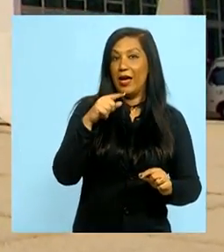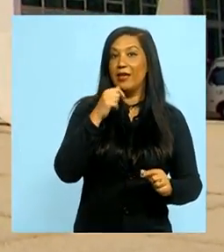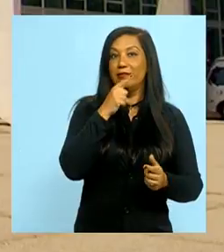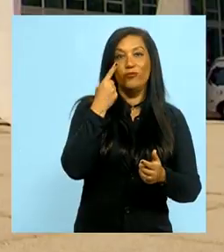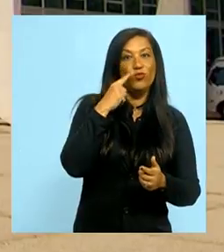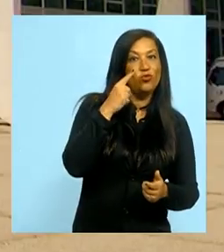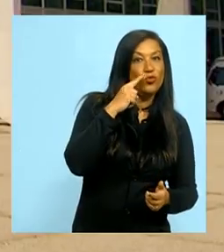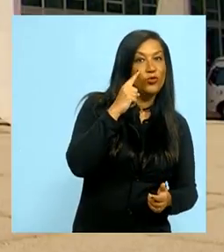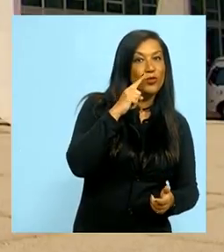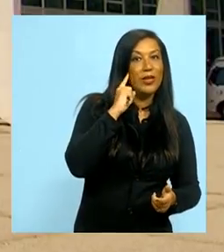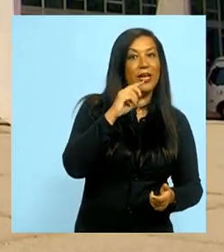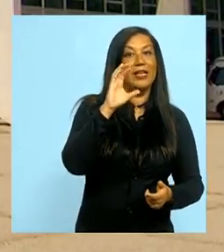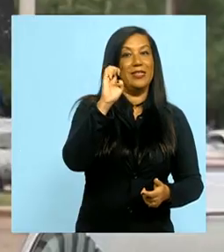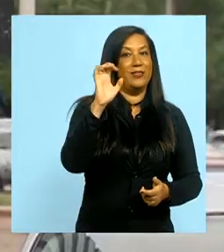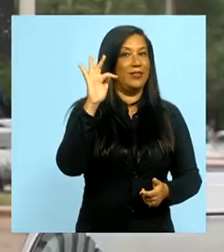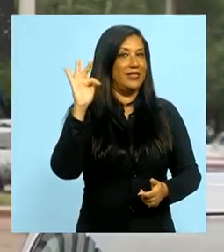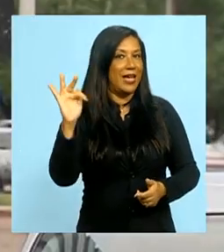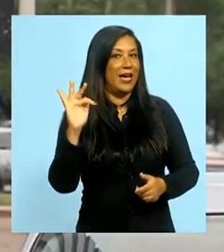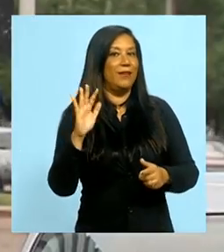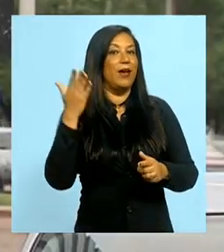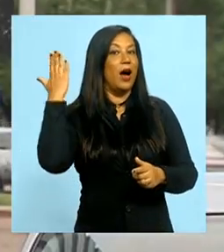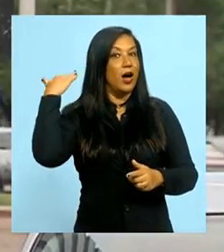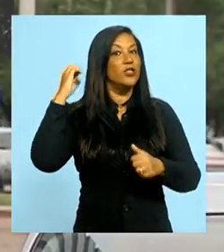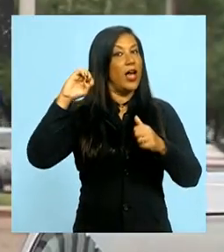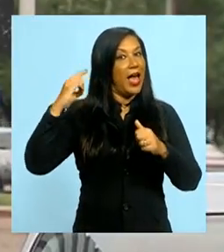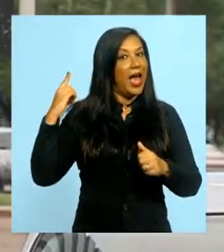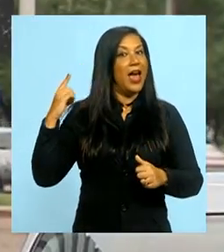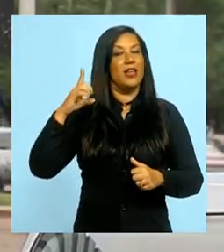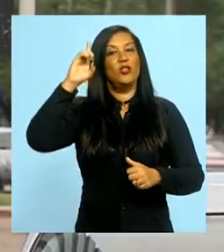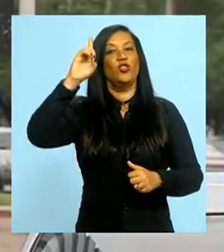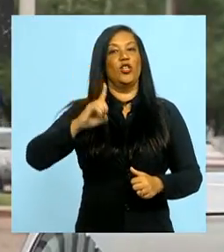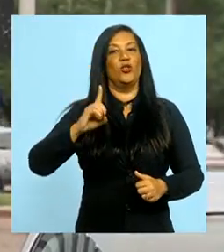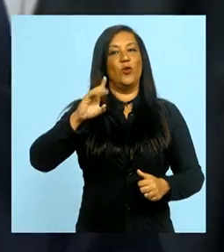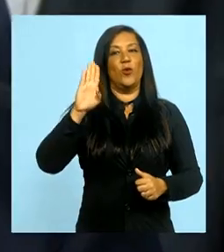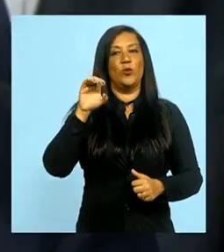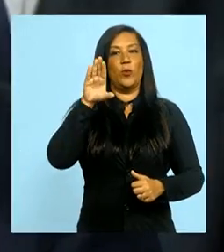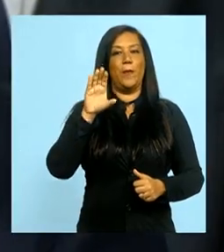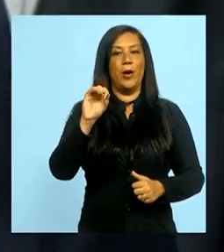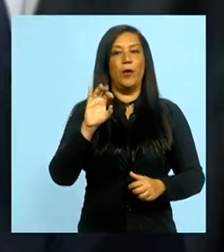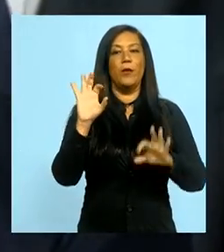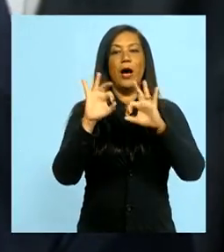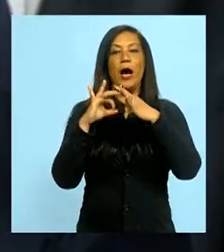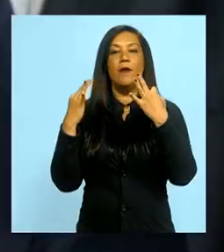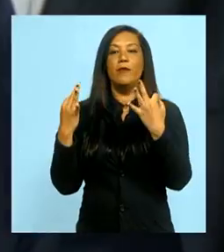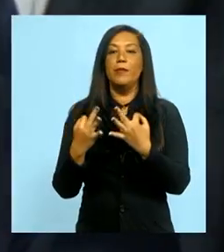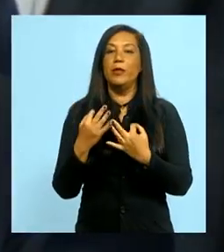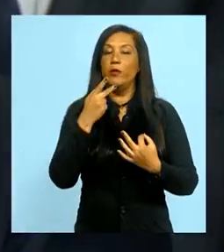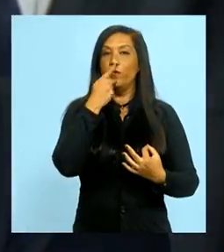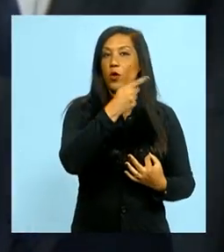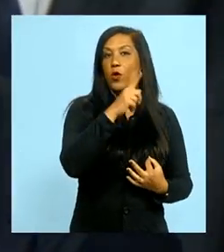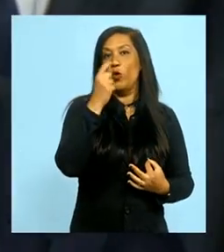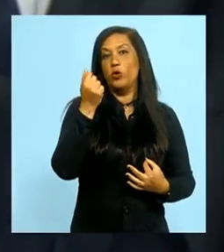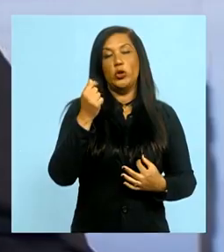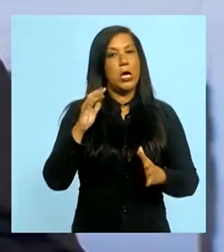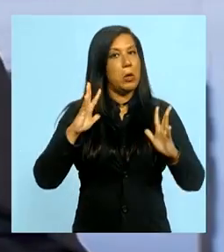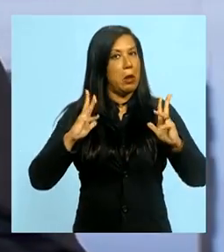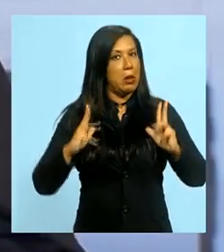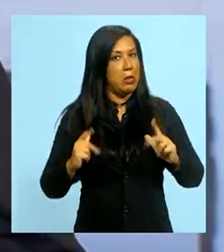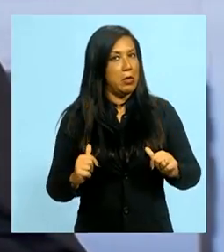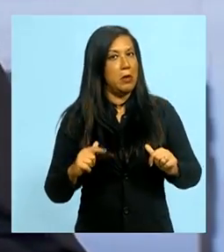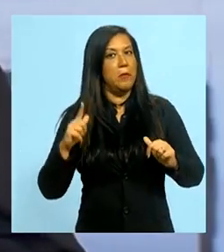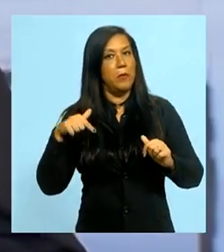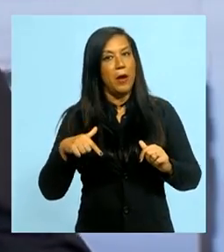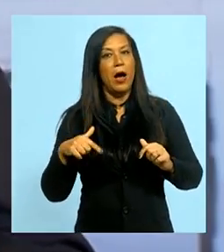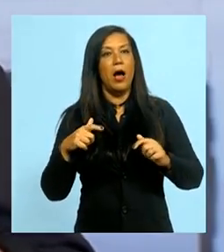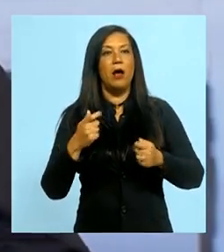desvios na Caixa Econômica Federal, quando Jadel ainda era diretor do banco. A família alega que o dinheiro é lícito e vende